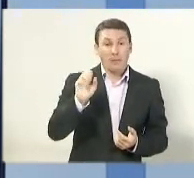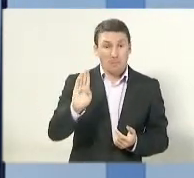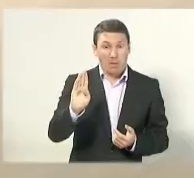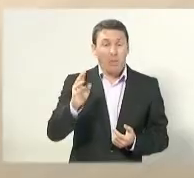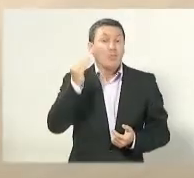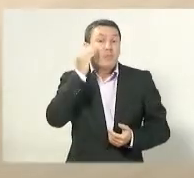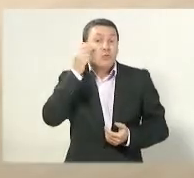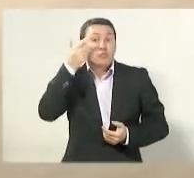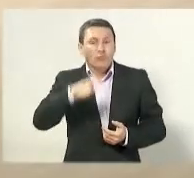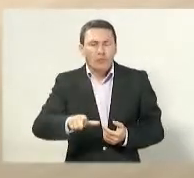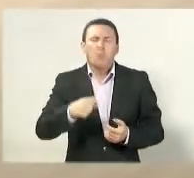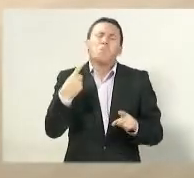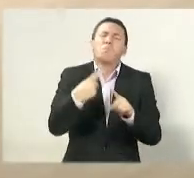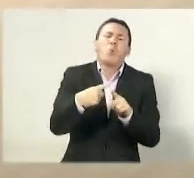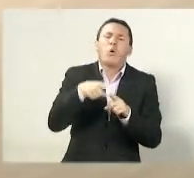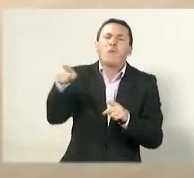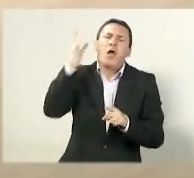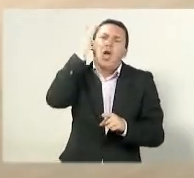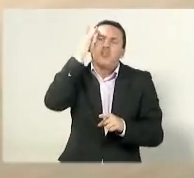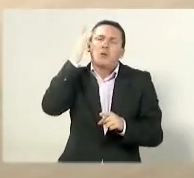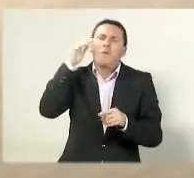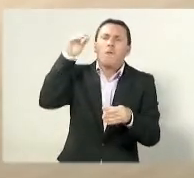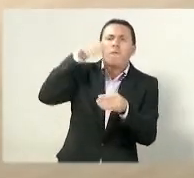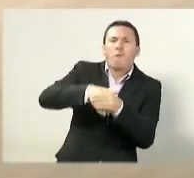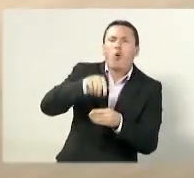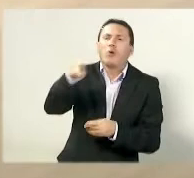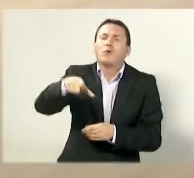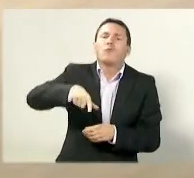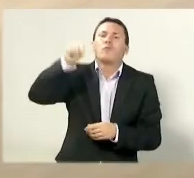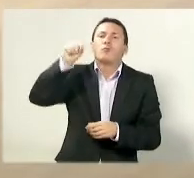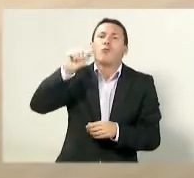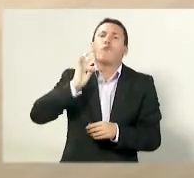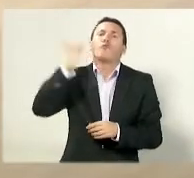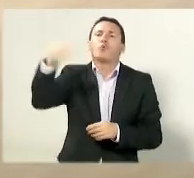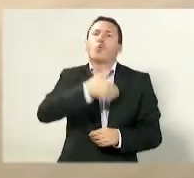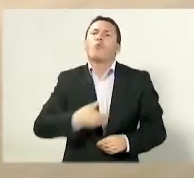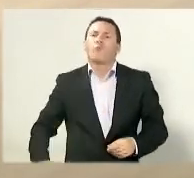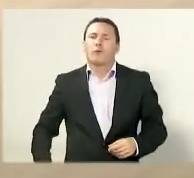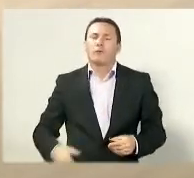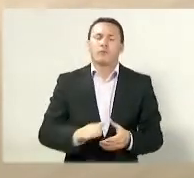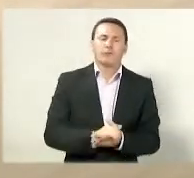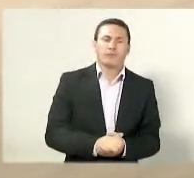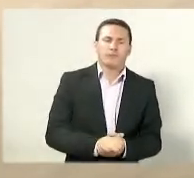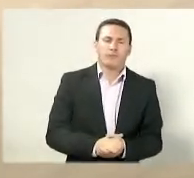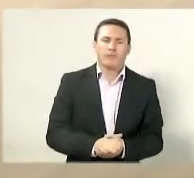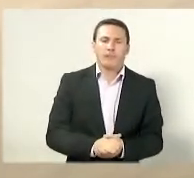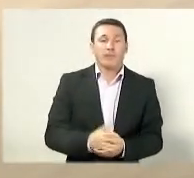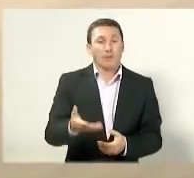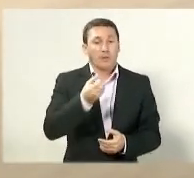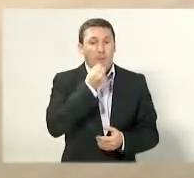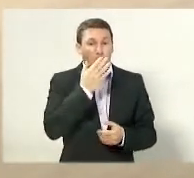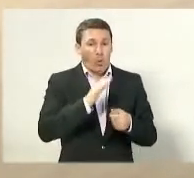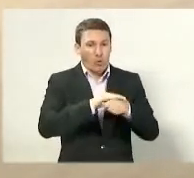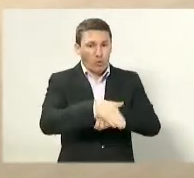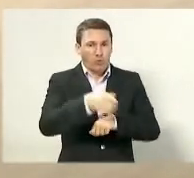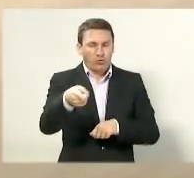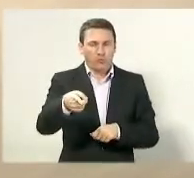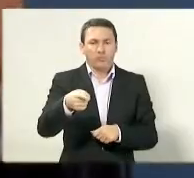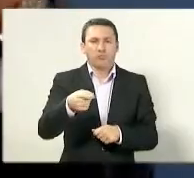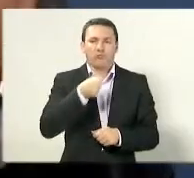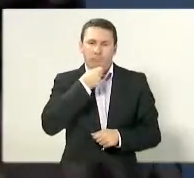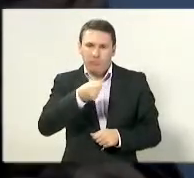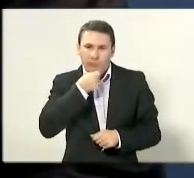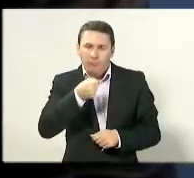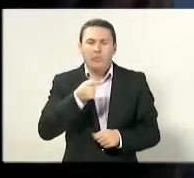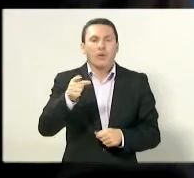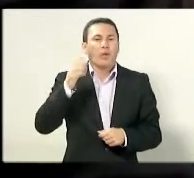minutos. Boa noite, Torinho. Boa noite. Boa noite, Camila. Boa noite, Paulo Artunghi. Boa noite, Roberto Carlos. Boa